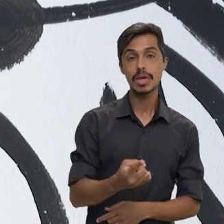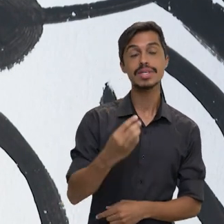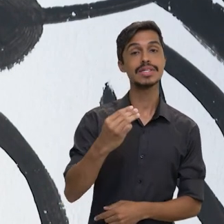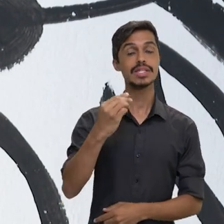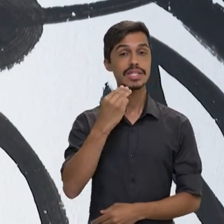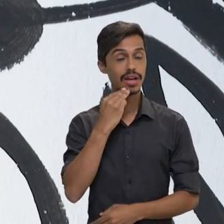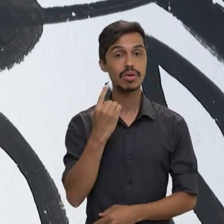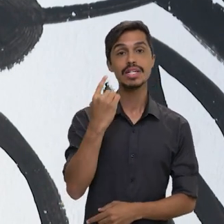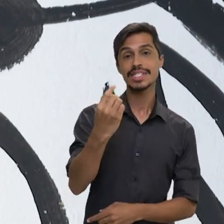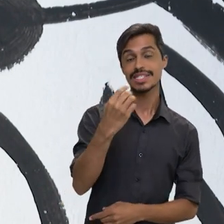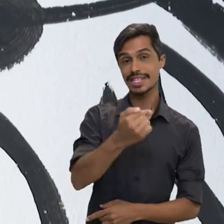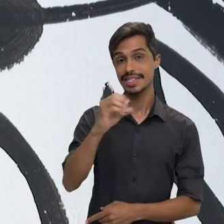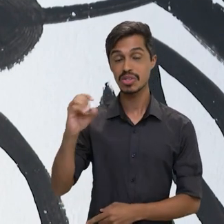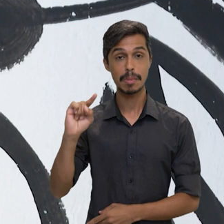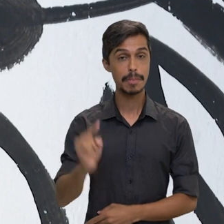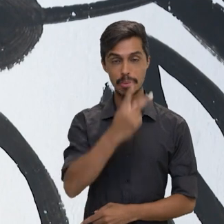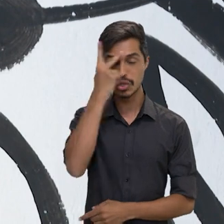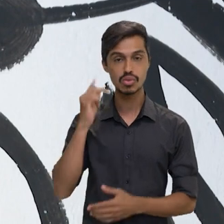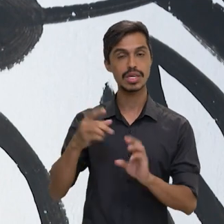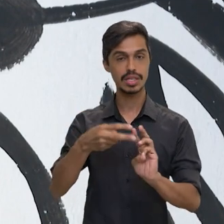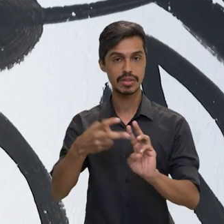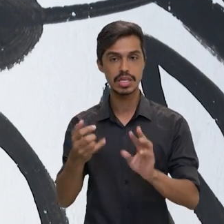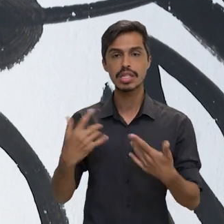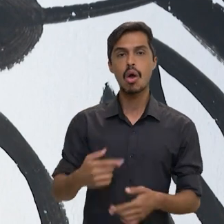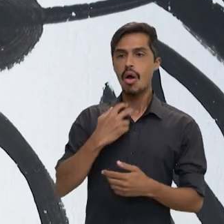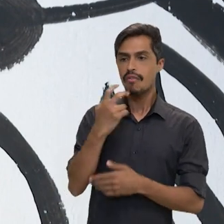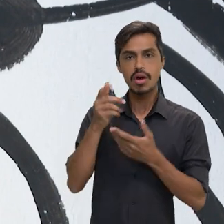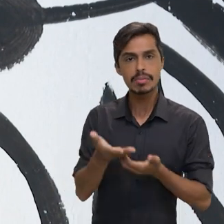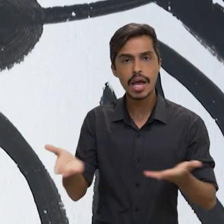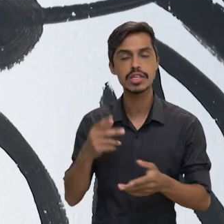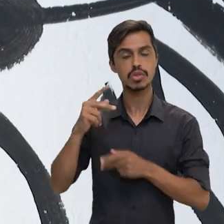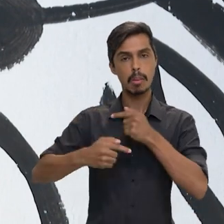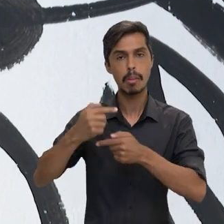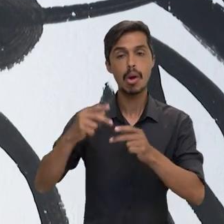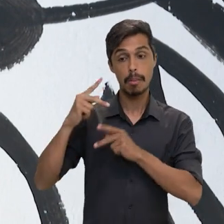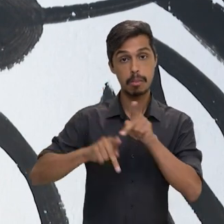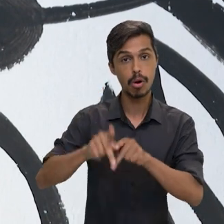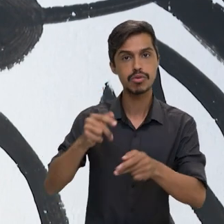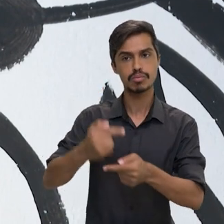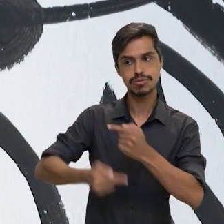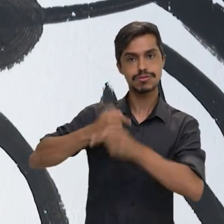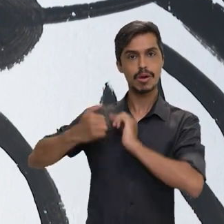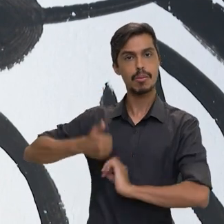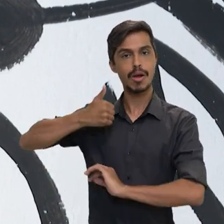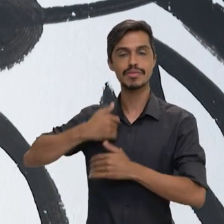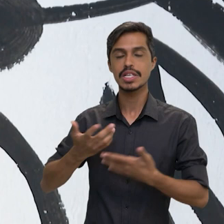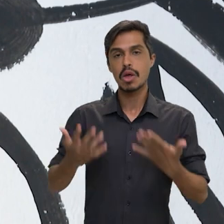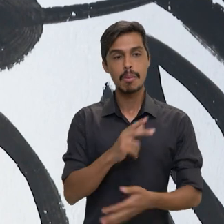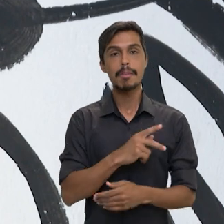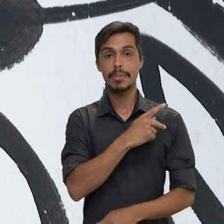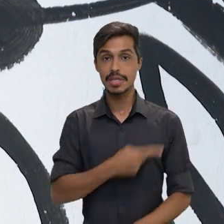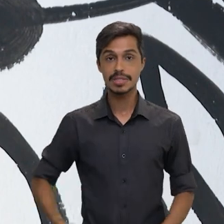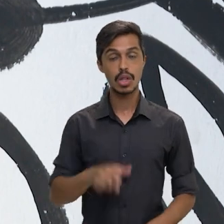mil indígenas. Para dar voz aos povos originários, em janeiro de 2023, o presidente Lula criou,